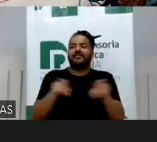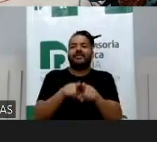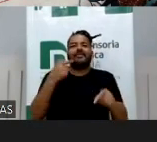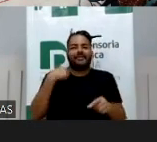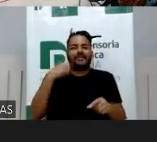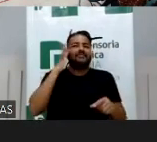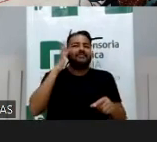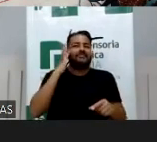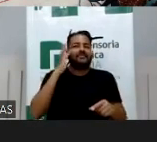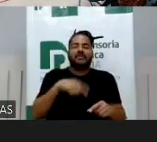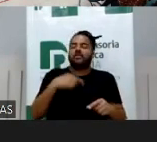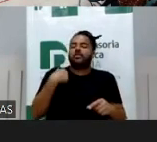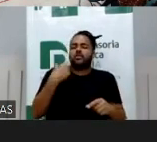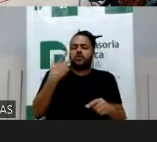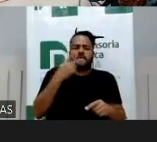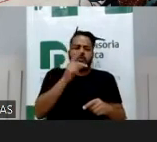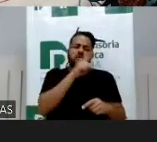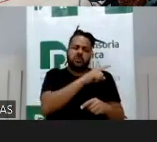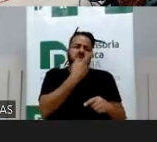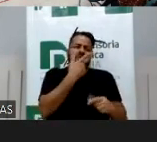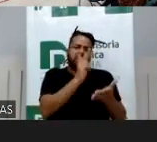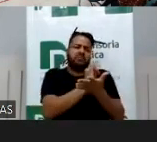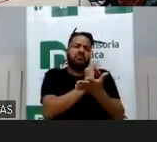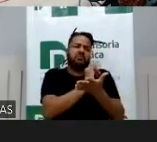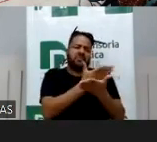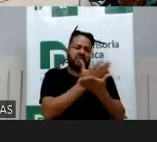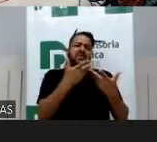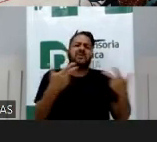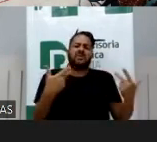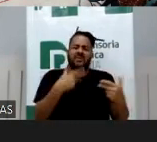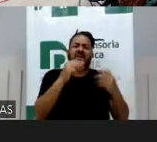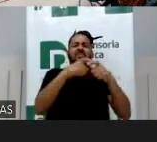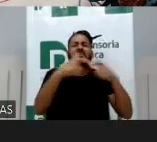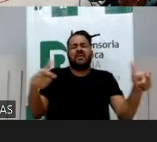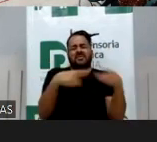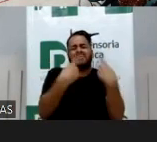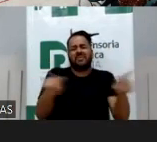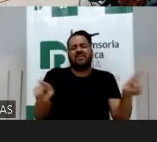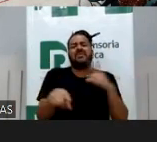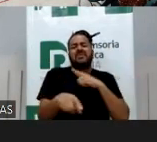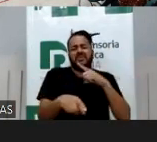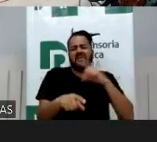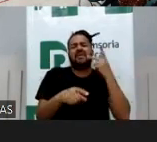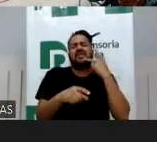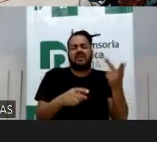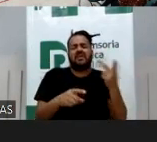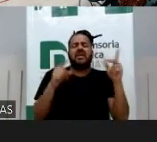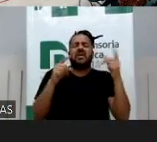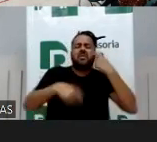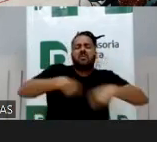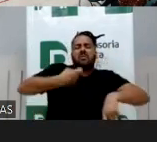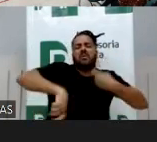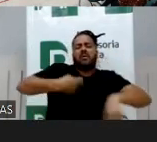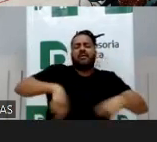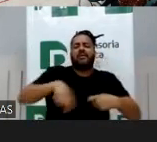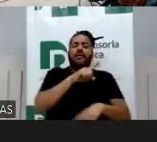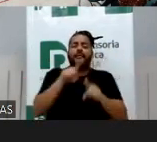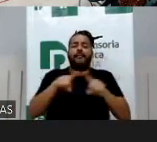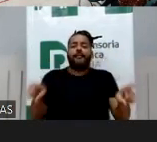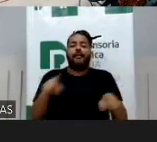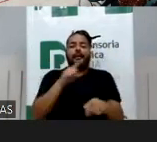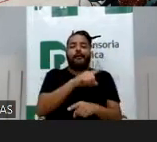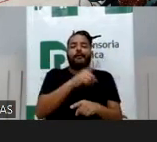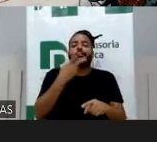Não que a gente não tivesse notado que a música tinha, né? A maioria dessas músicas de Carnaval traz algum conteúdo sexualizado, mas ela trouxe a discussão punível